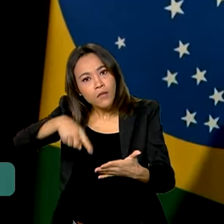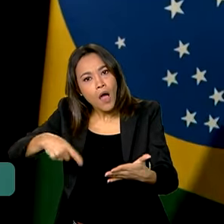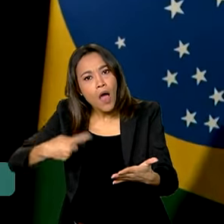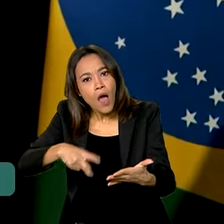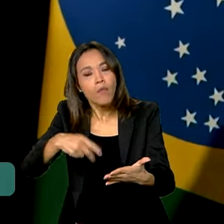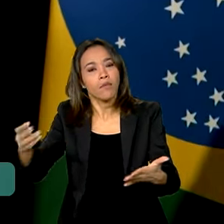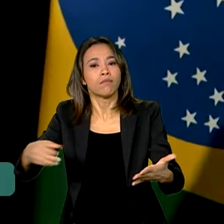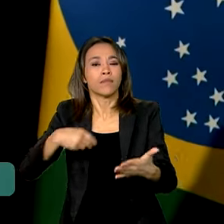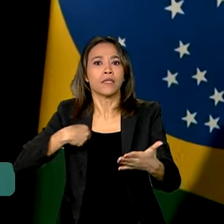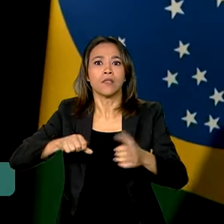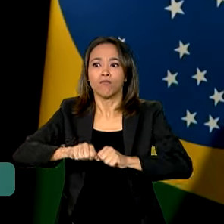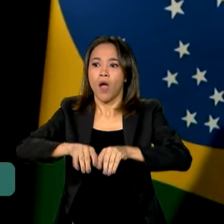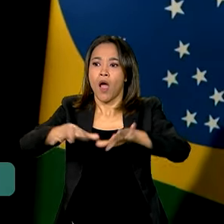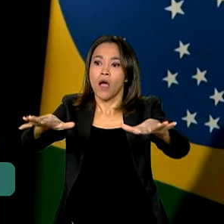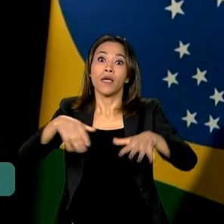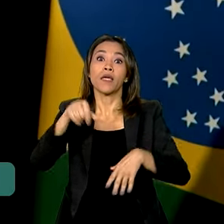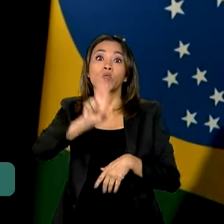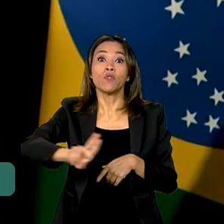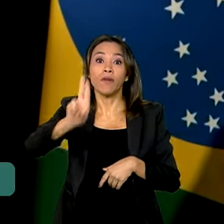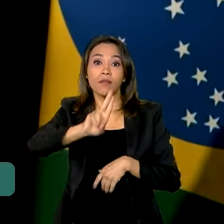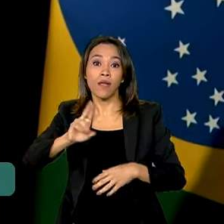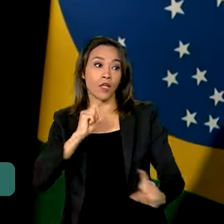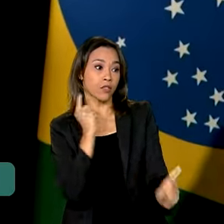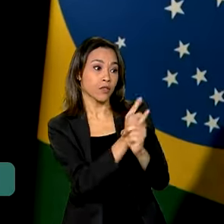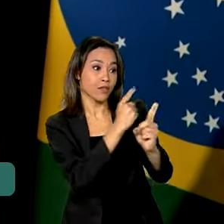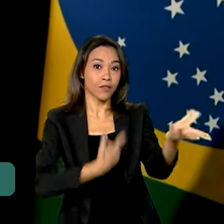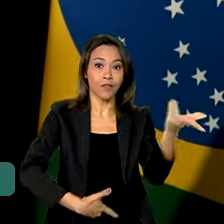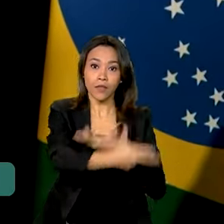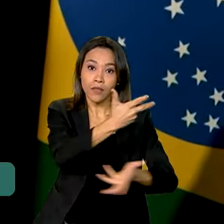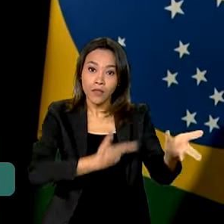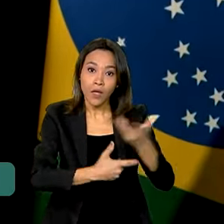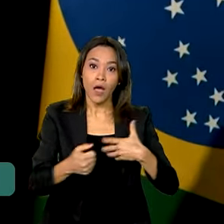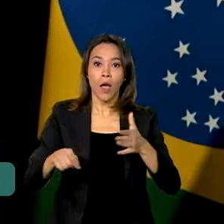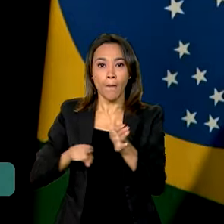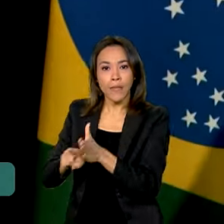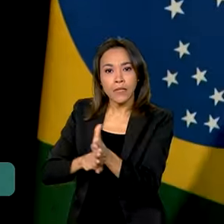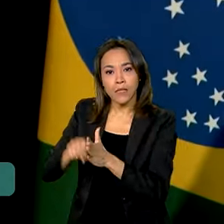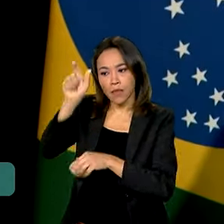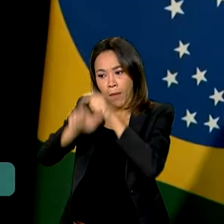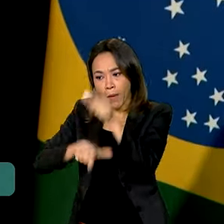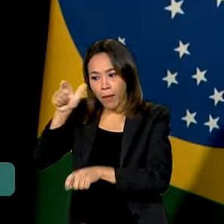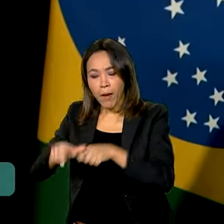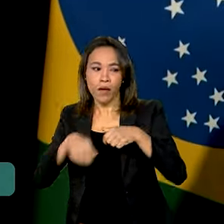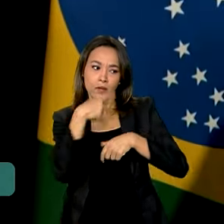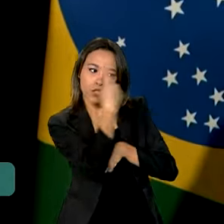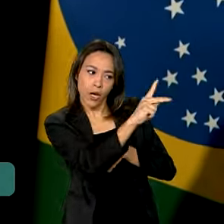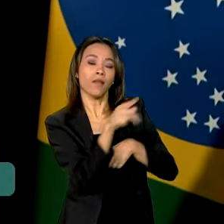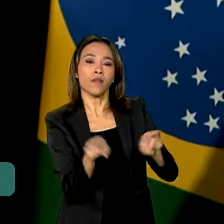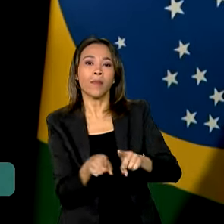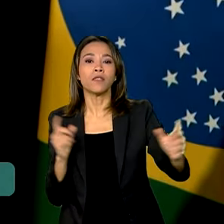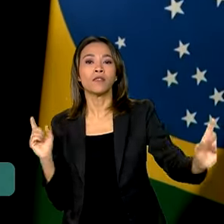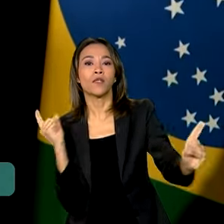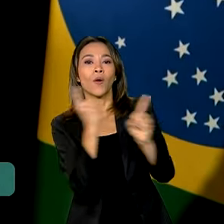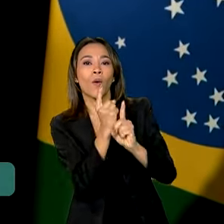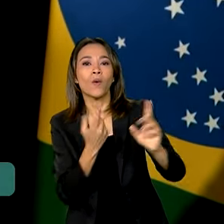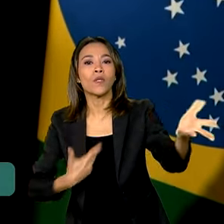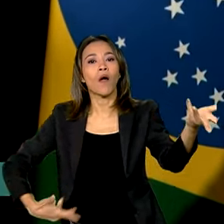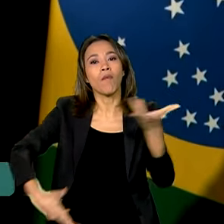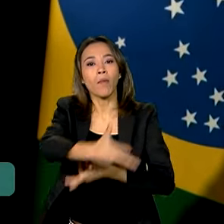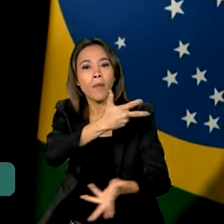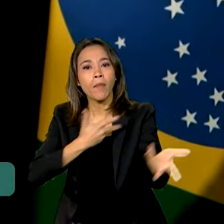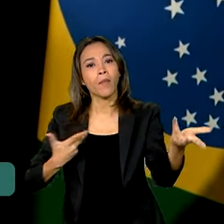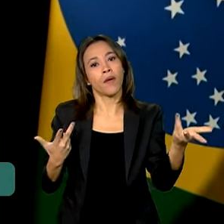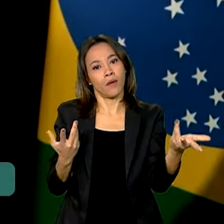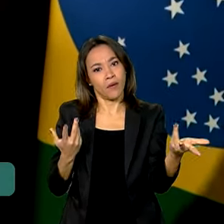nossas universidades se encontrem, os nossos cientistas se encontrem. O que a gente pode fazer junto? Como é que nós podemos trabalhar?